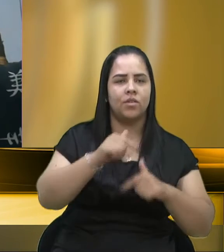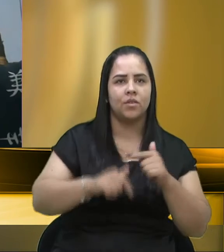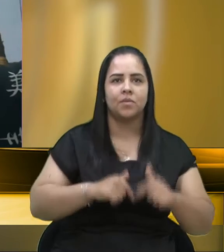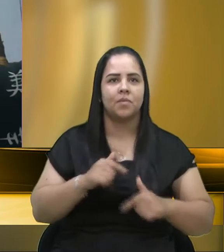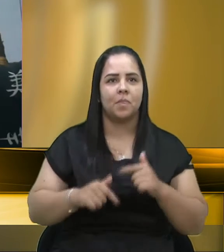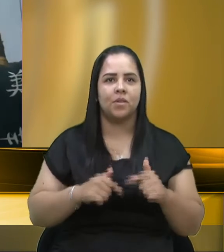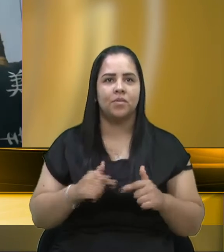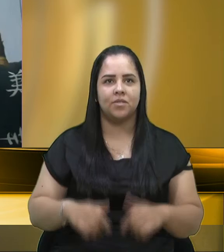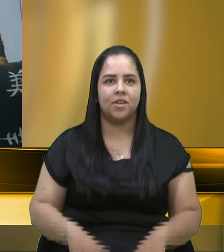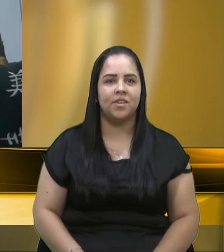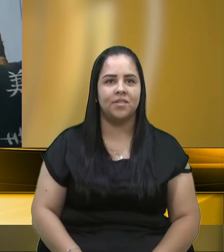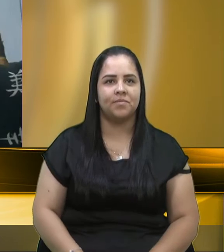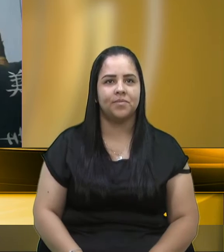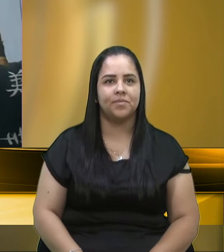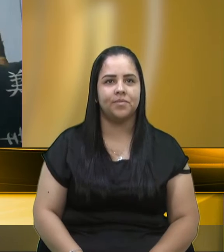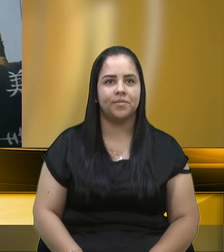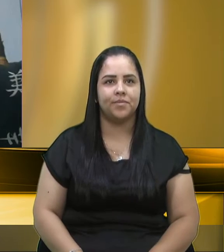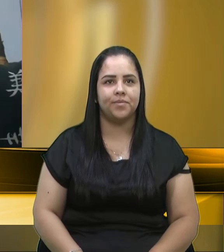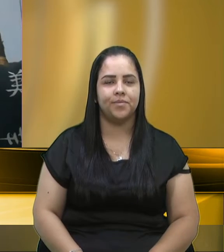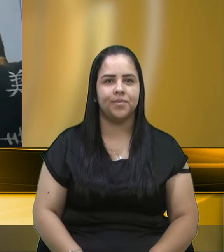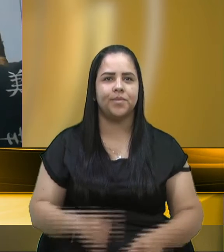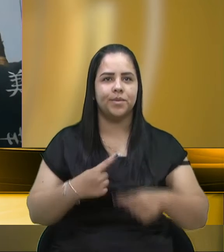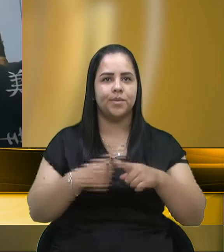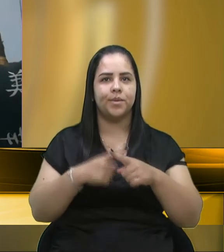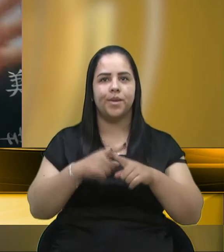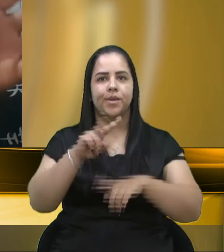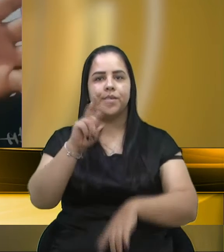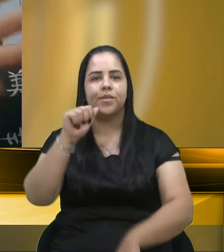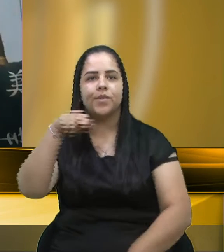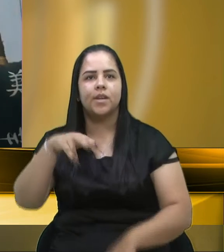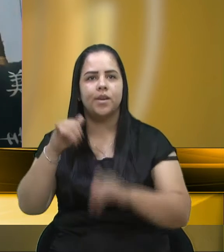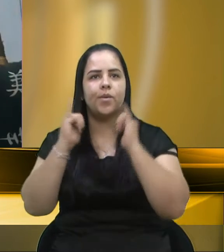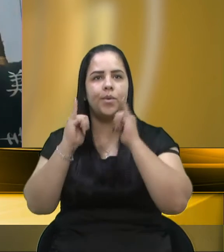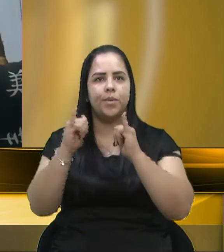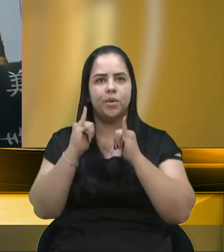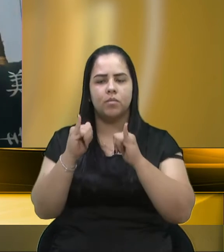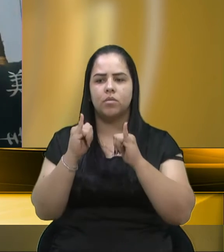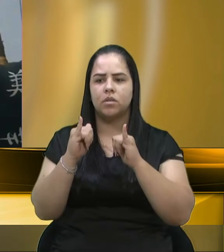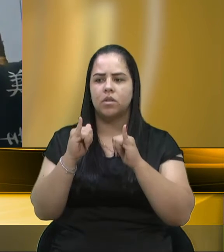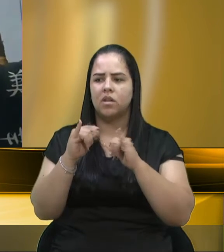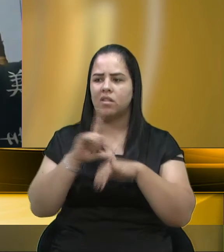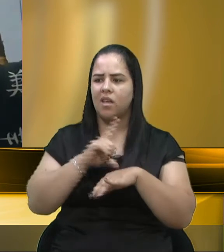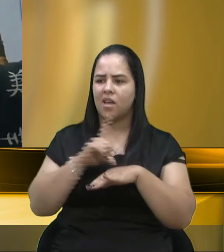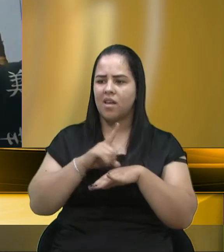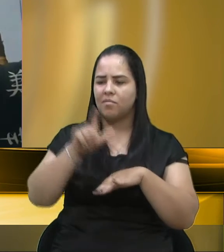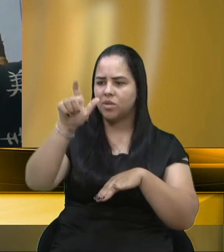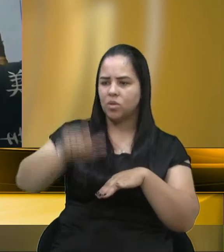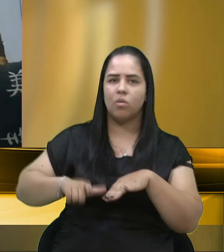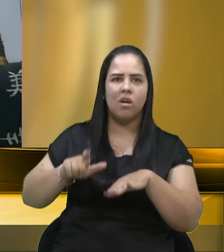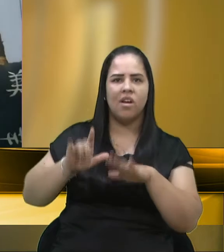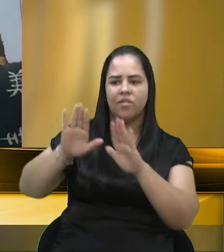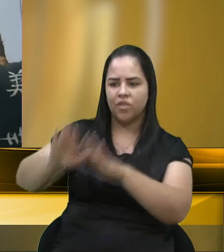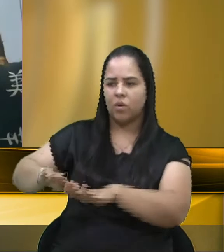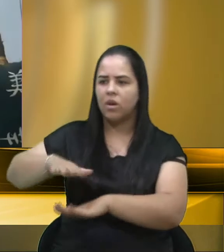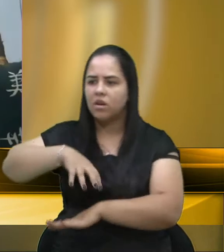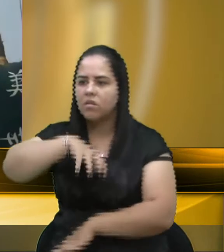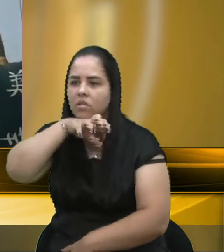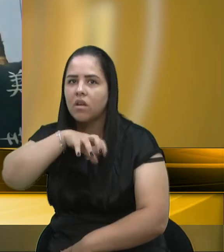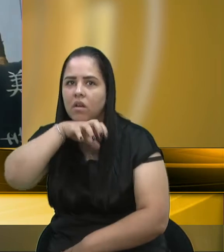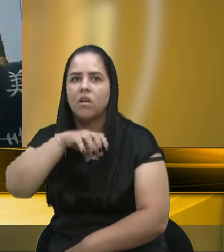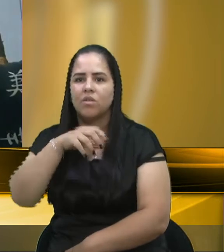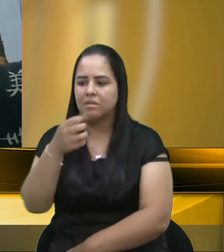Onde eu passei de tarde, vi umas vãs, o cara colocou um terreno e largou todas as vãs dele ali. Tinha seis vãs com mato alto.